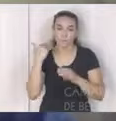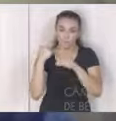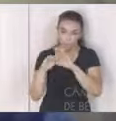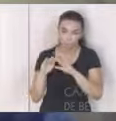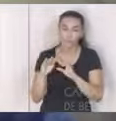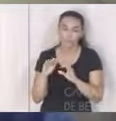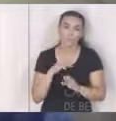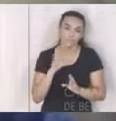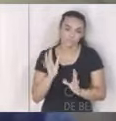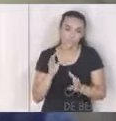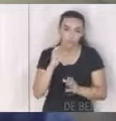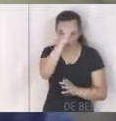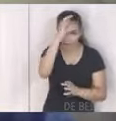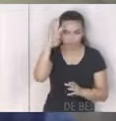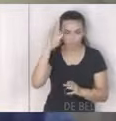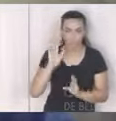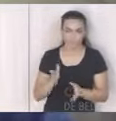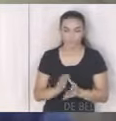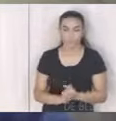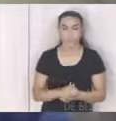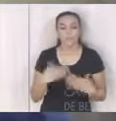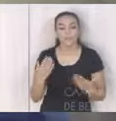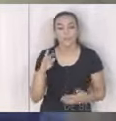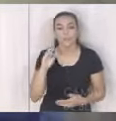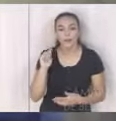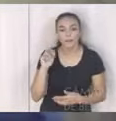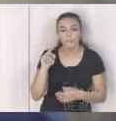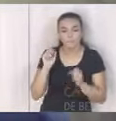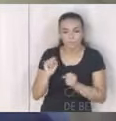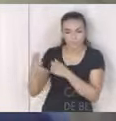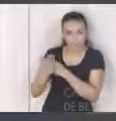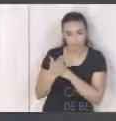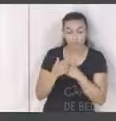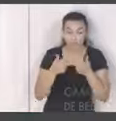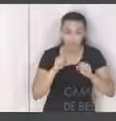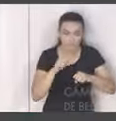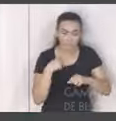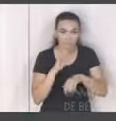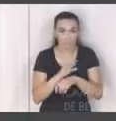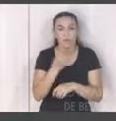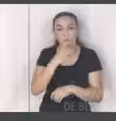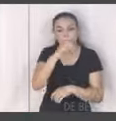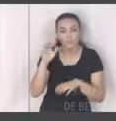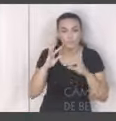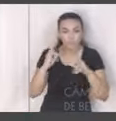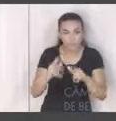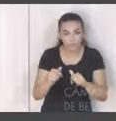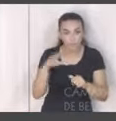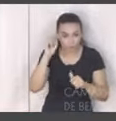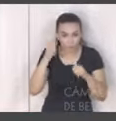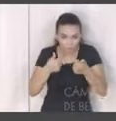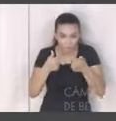o pessoal da Câmara. bom? Bicário, você pode nos ajudar por favor? Posso, posso. Bom dia a todos. Está me ouvindo bem?